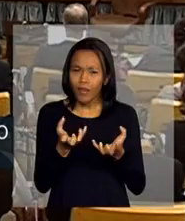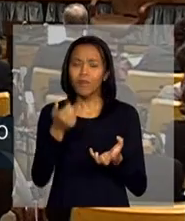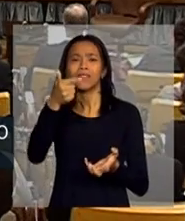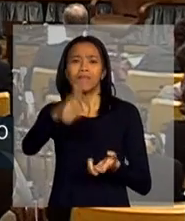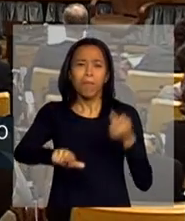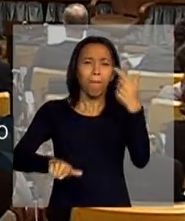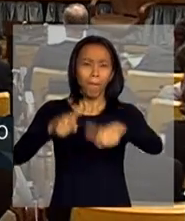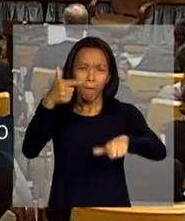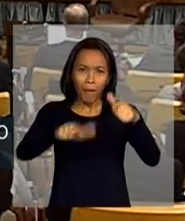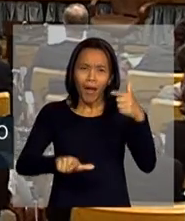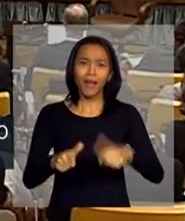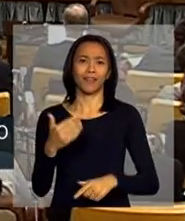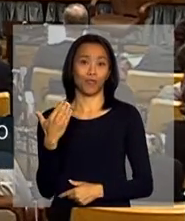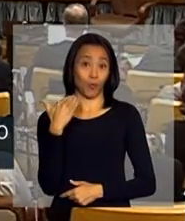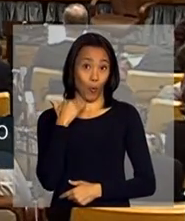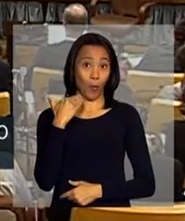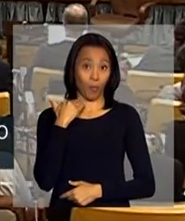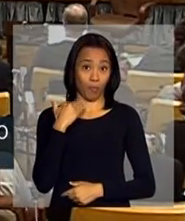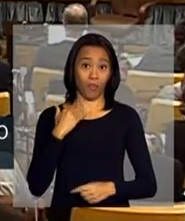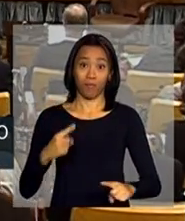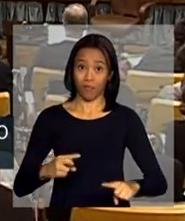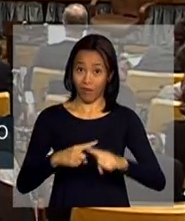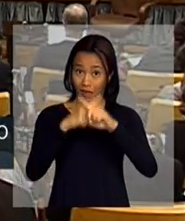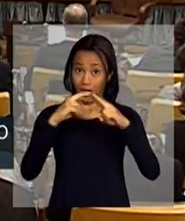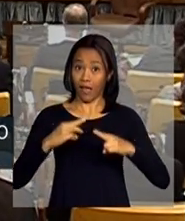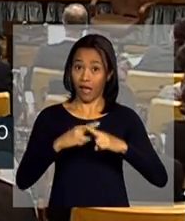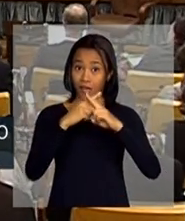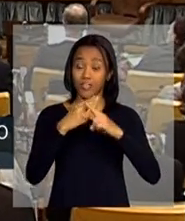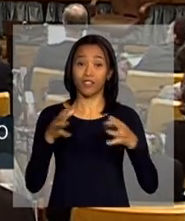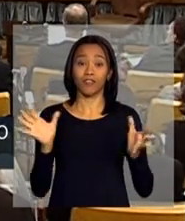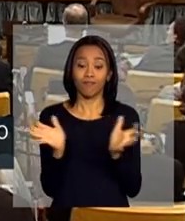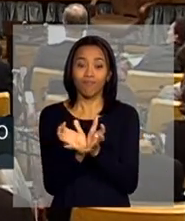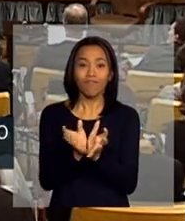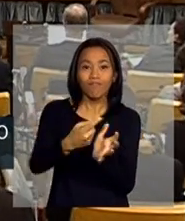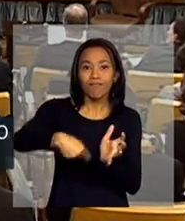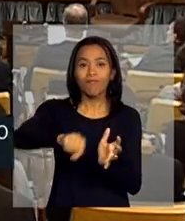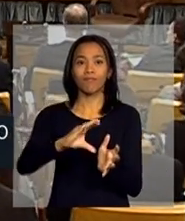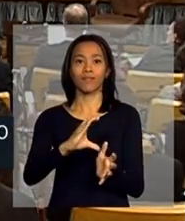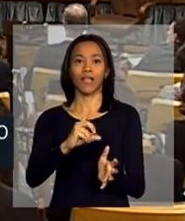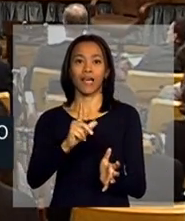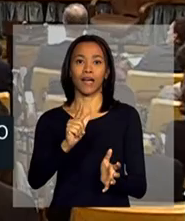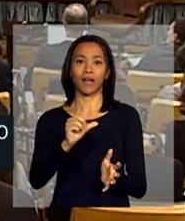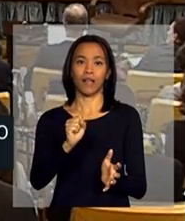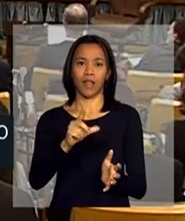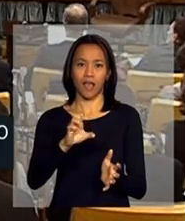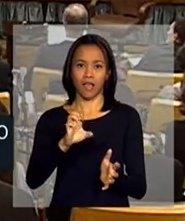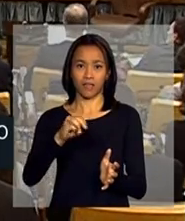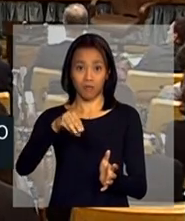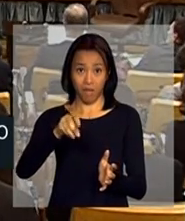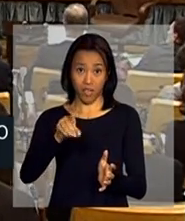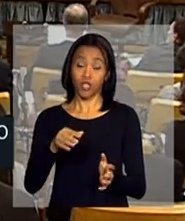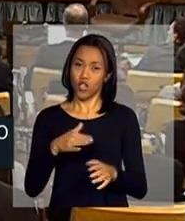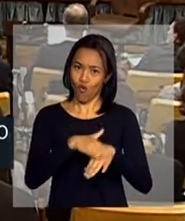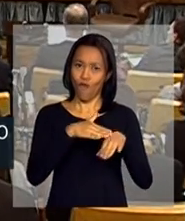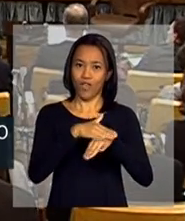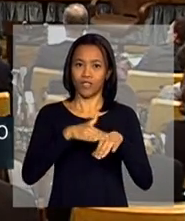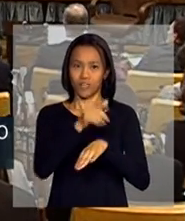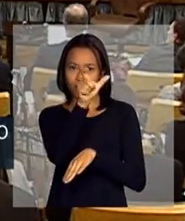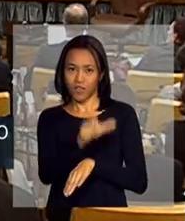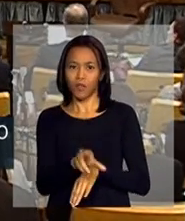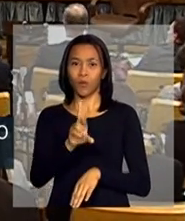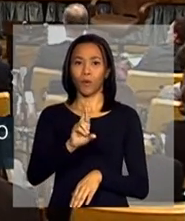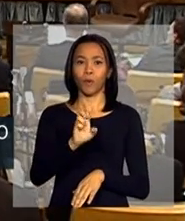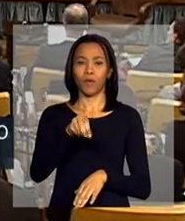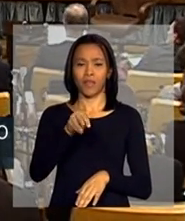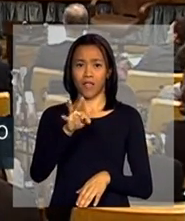cada vez mais o banco da nova classe média, há duas semanas, eu estava comentando com o Renato agora, nós criamos duas